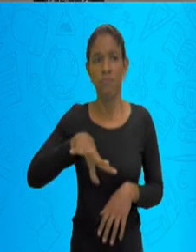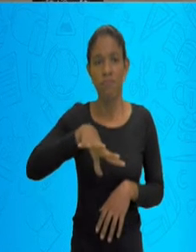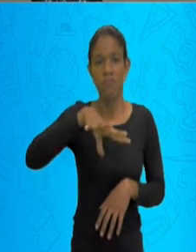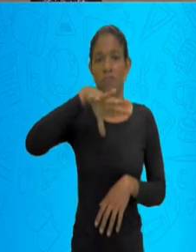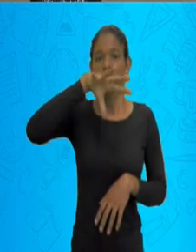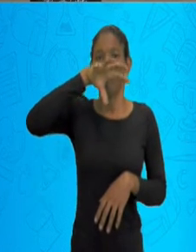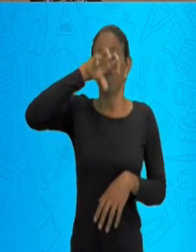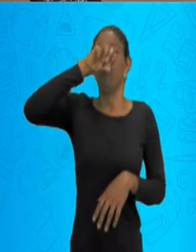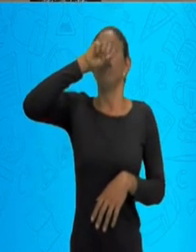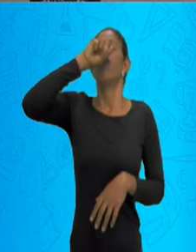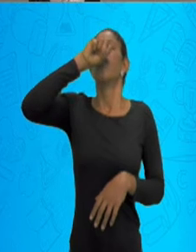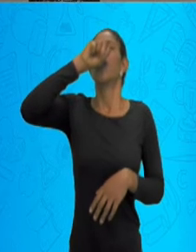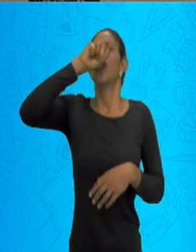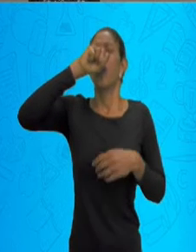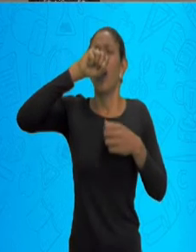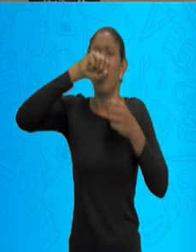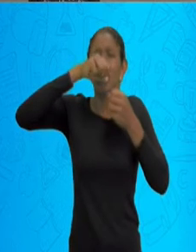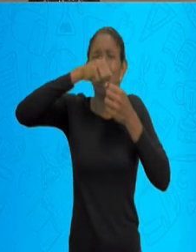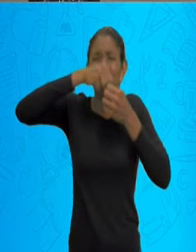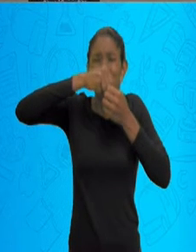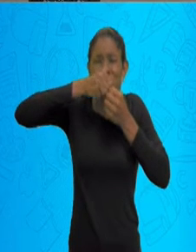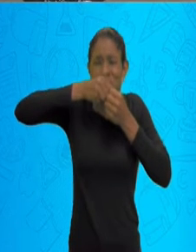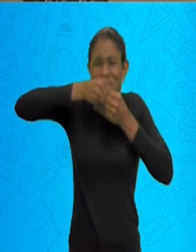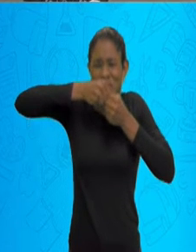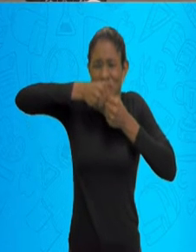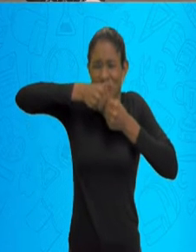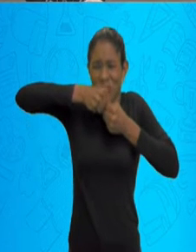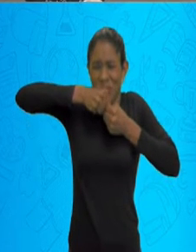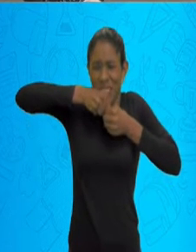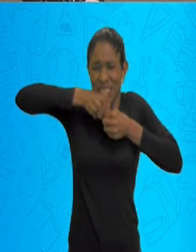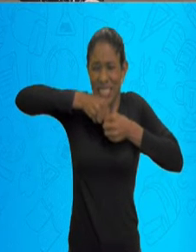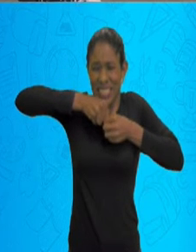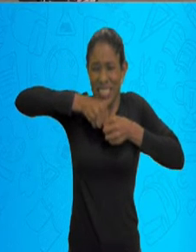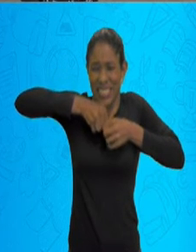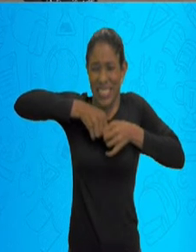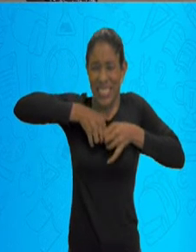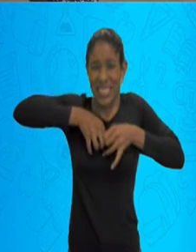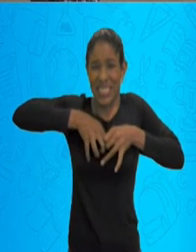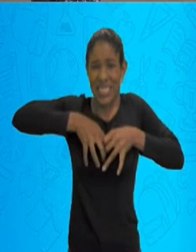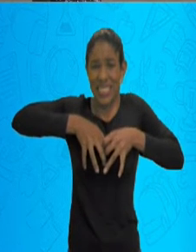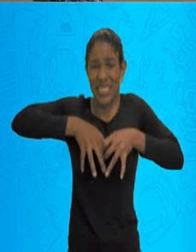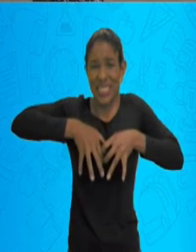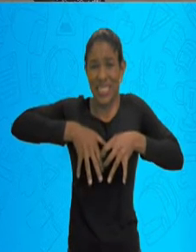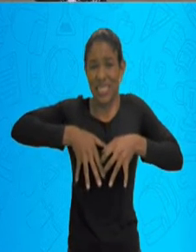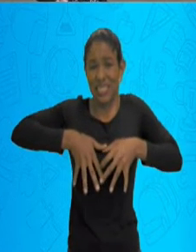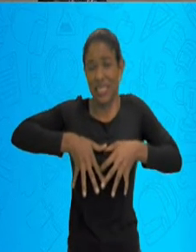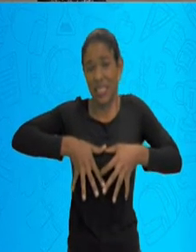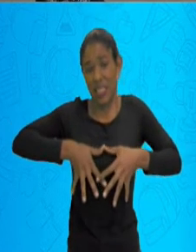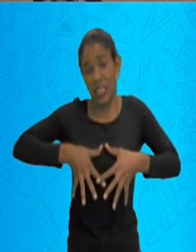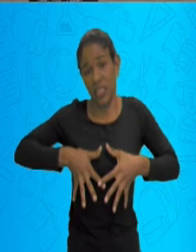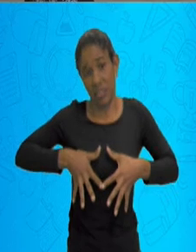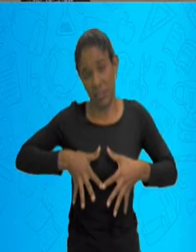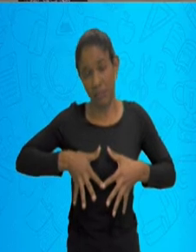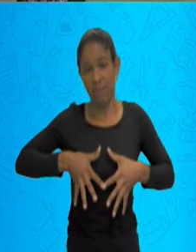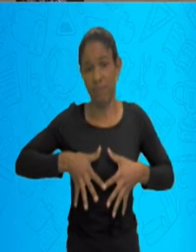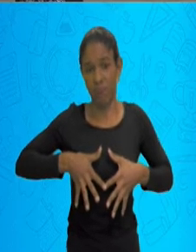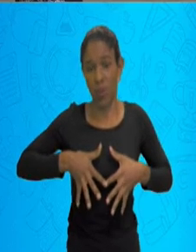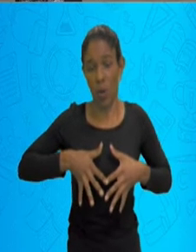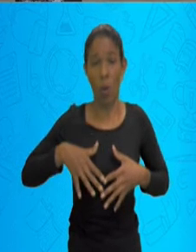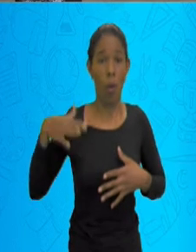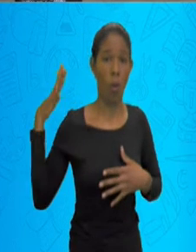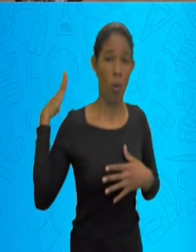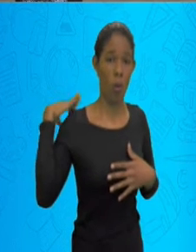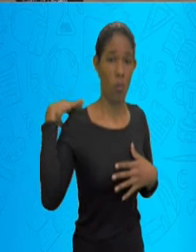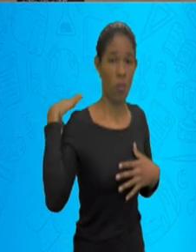comprimida, como se fosse uma estufa, né? Nos nossos alvéolos, lá no nosso pulmão.